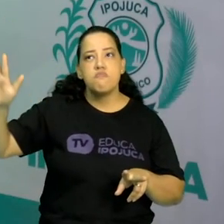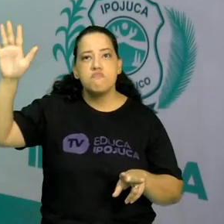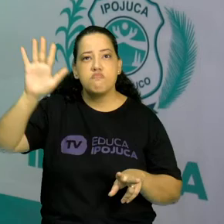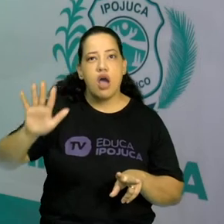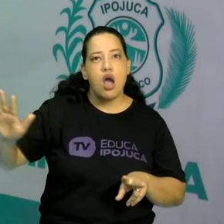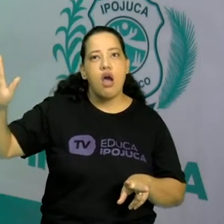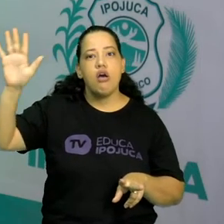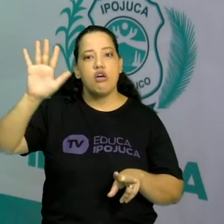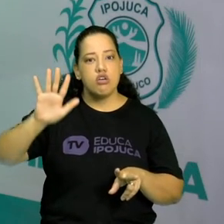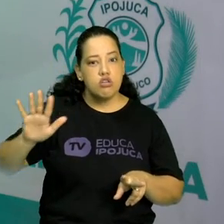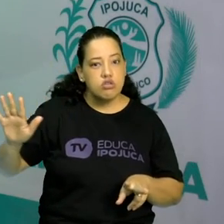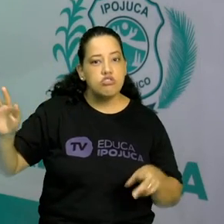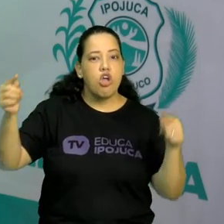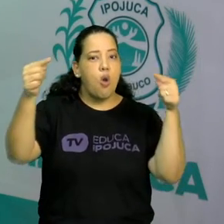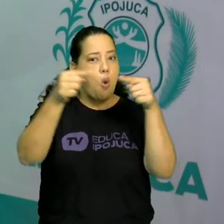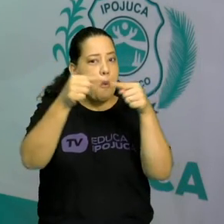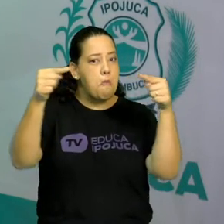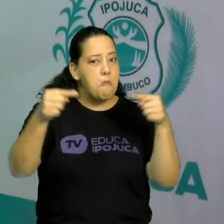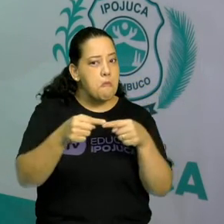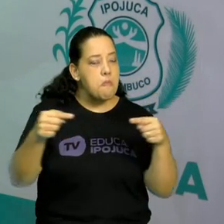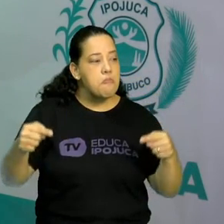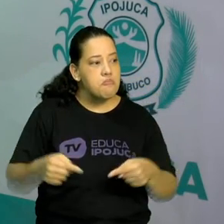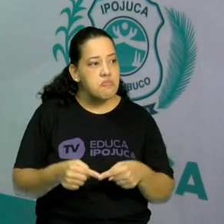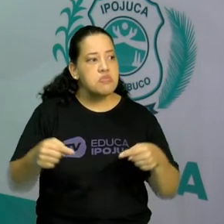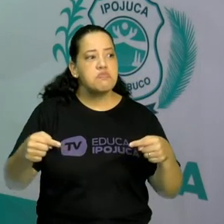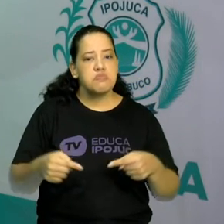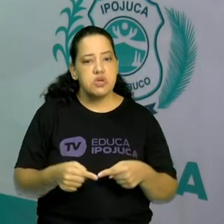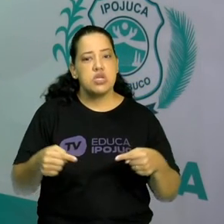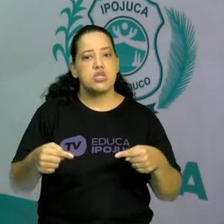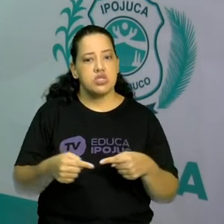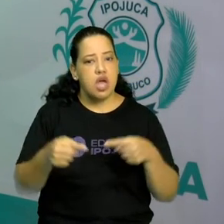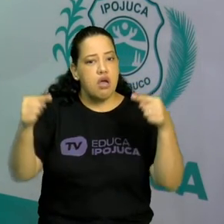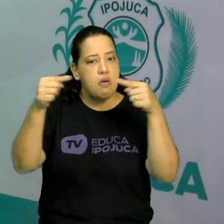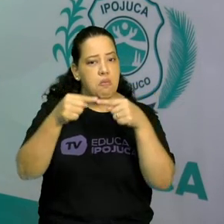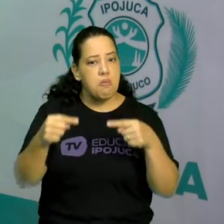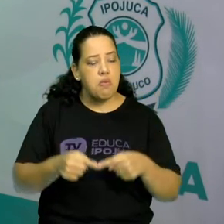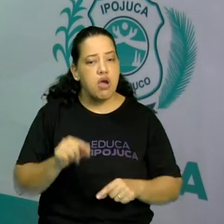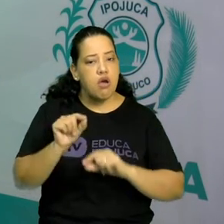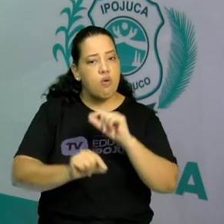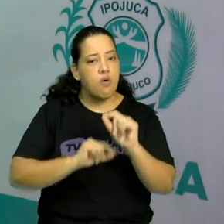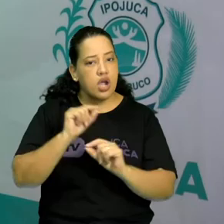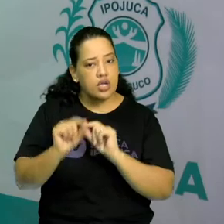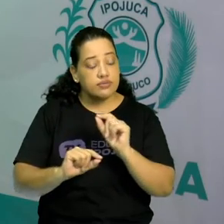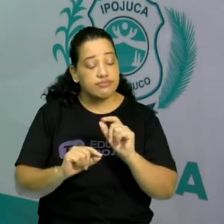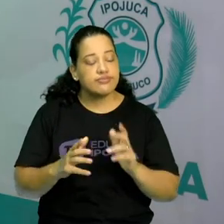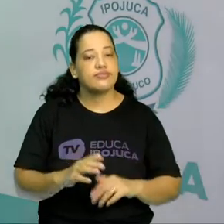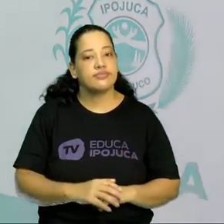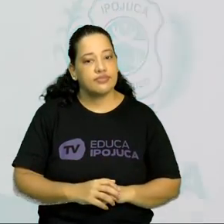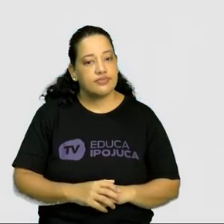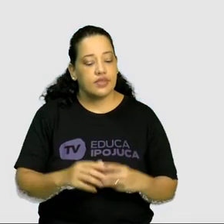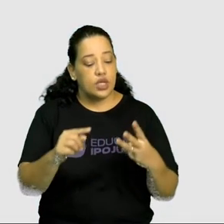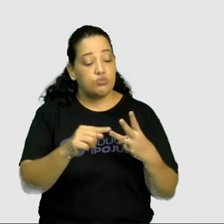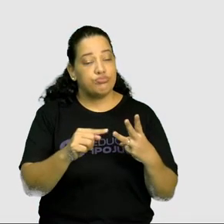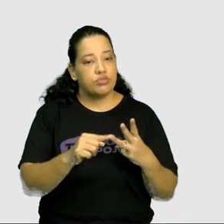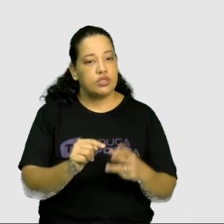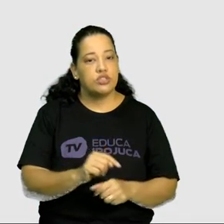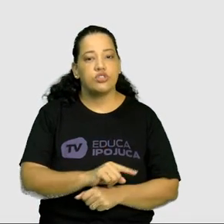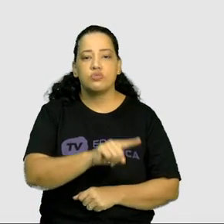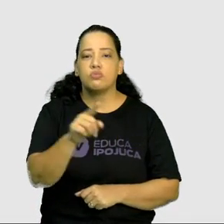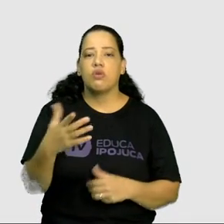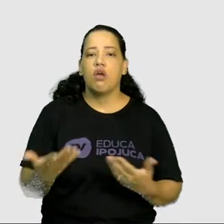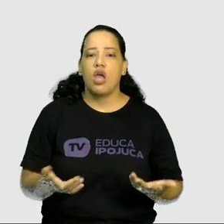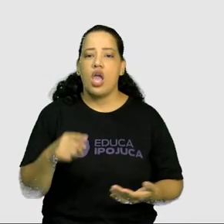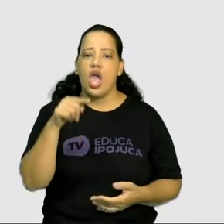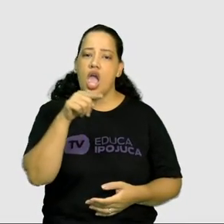está mais se apresentando para você, nessa imagem aqui, dessa capa de revista. No 3, qual a